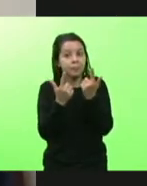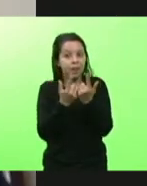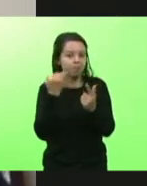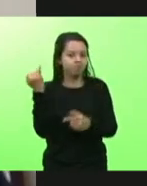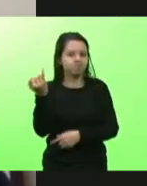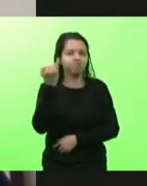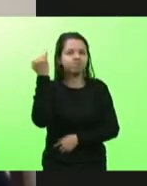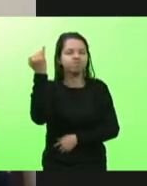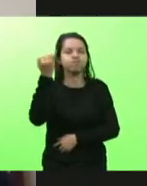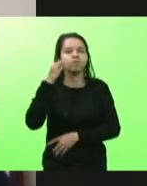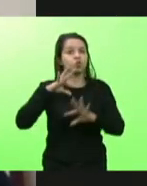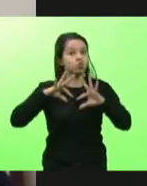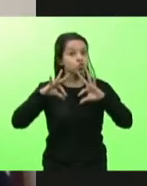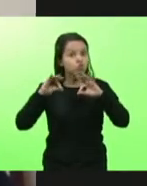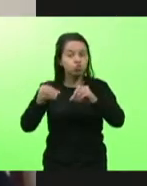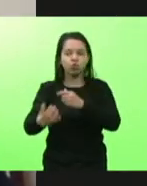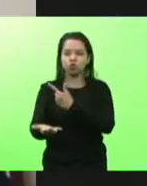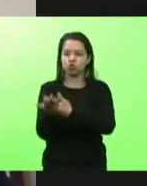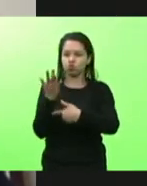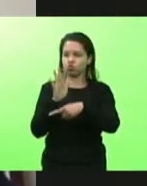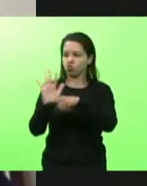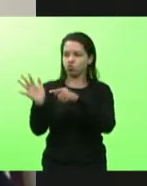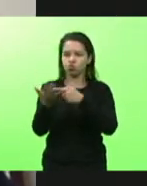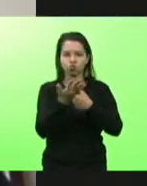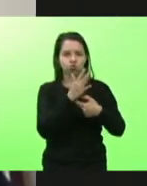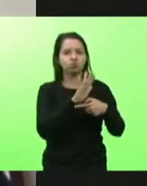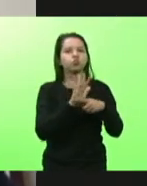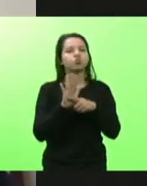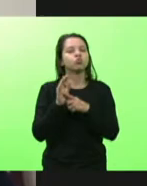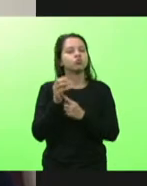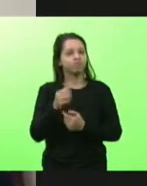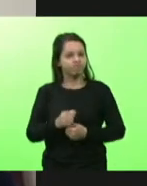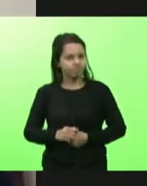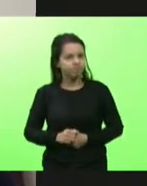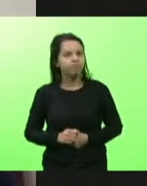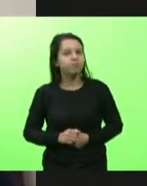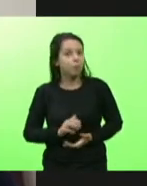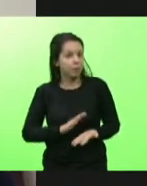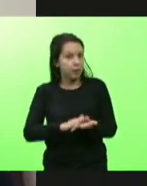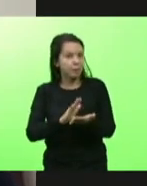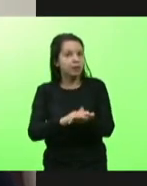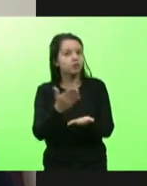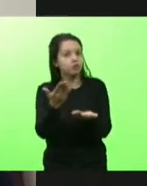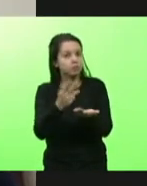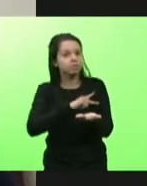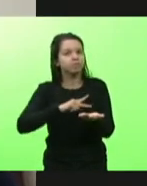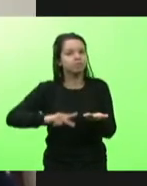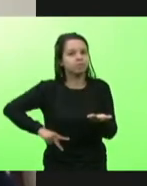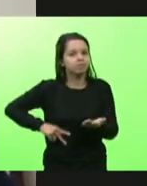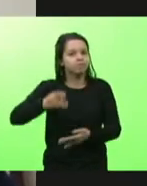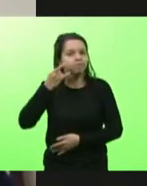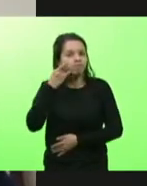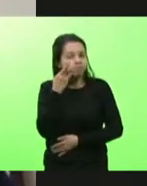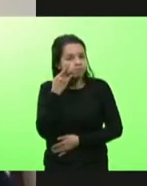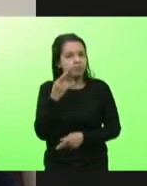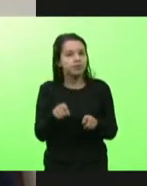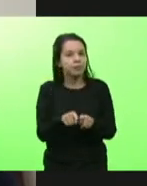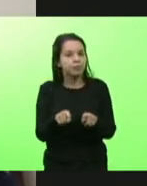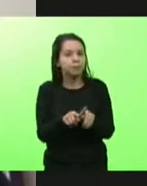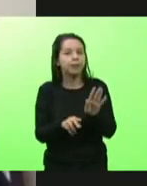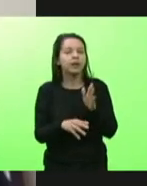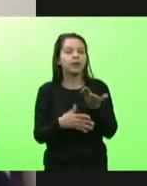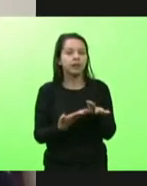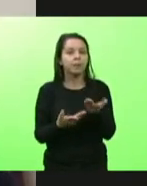todo mundo, presidente. Então, eu queria parabenizar a Vossa Excelência, e, em nome de Vossa Excelência, parabenizar a